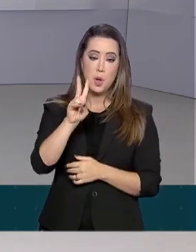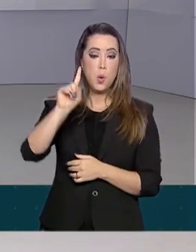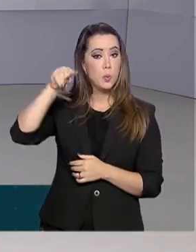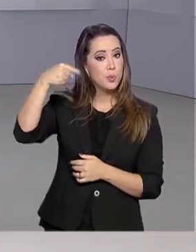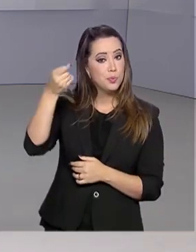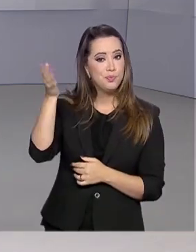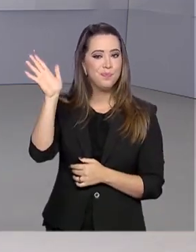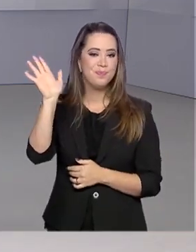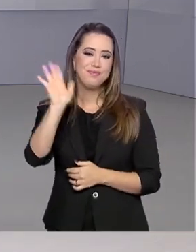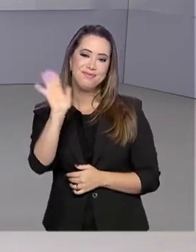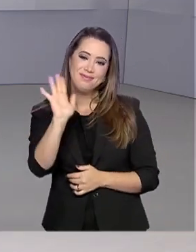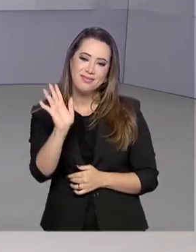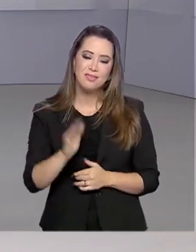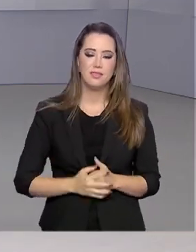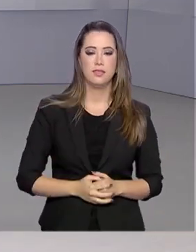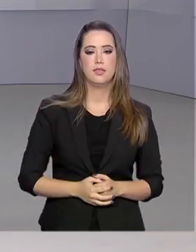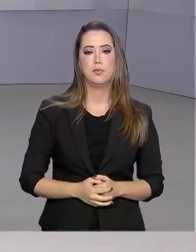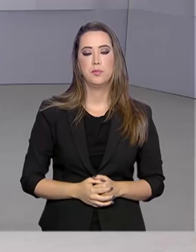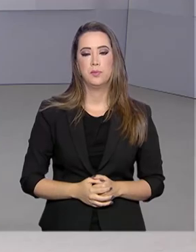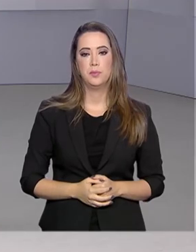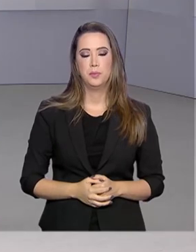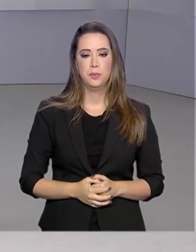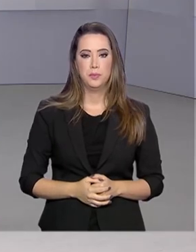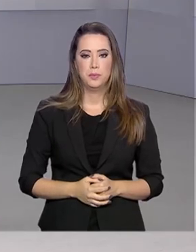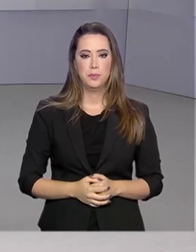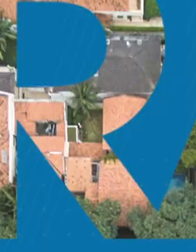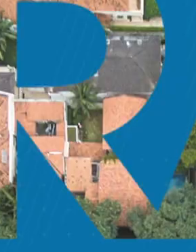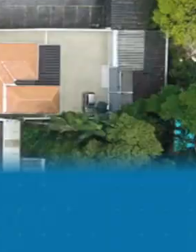sociais. Nos vemos na próxima edição. Até lá!